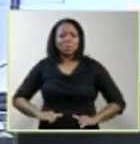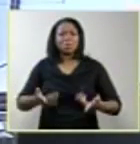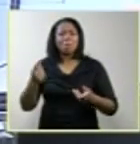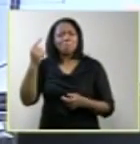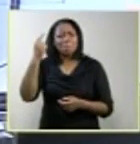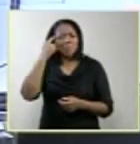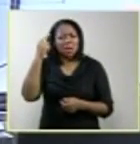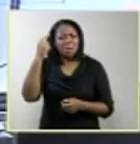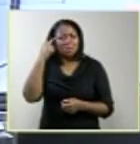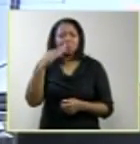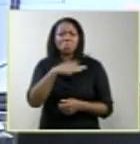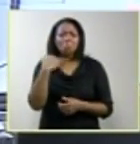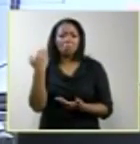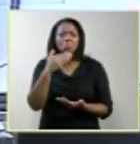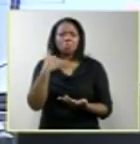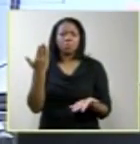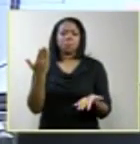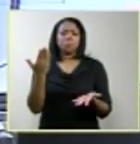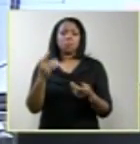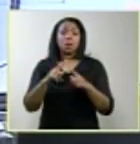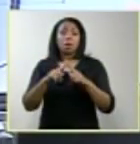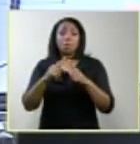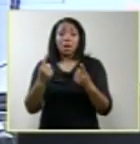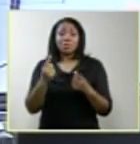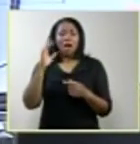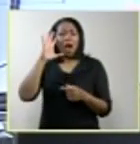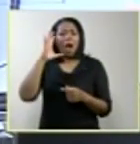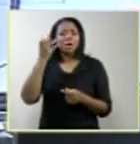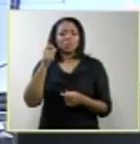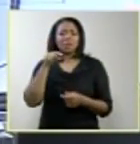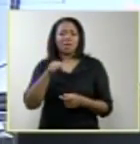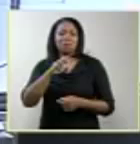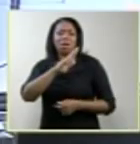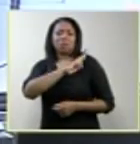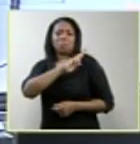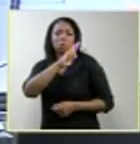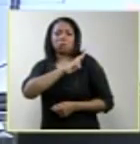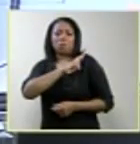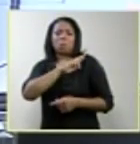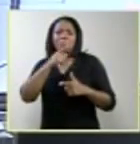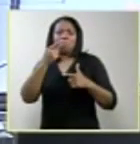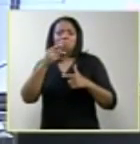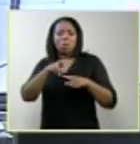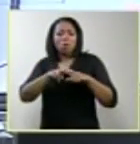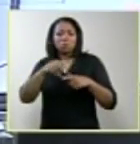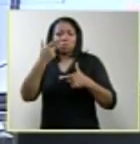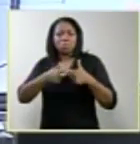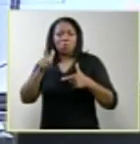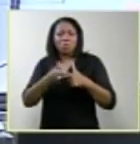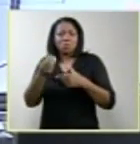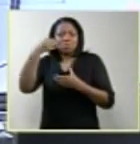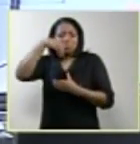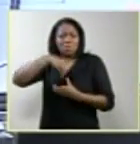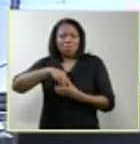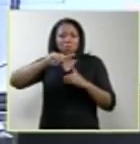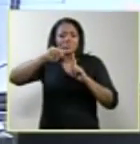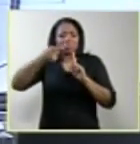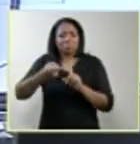morte, e acham que elas são as responsáveis por estar acontecendo aquela coisa com o seu bebê.